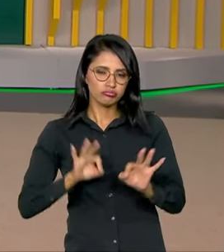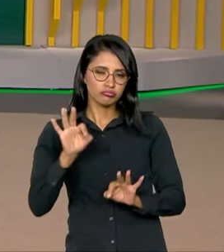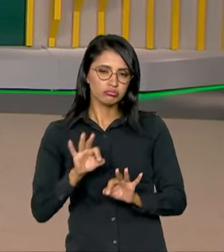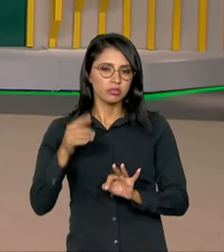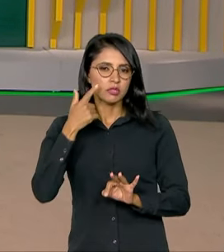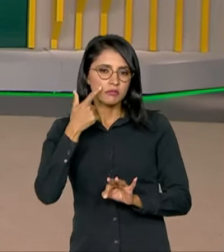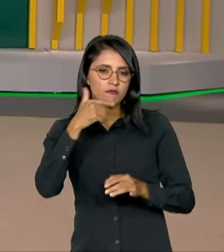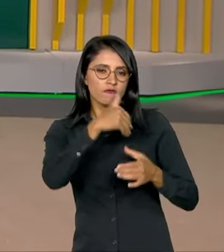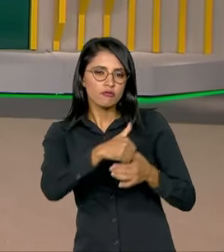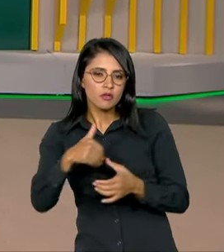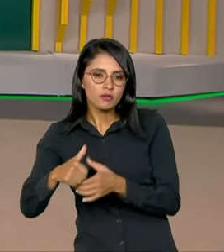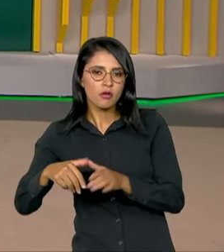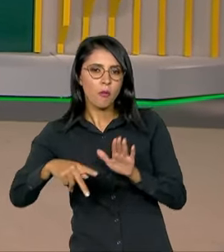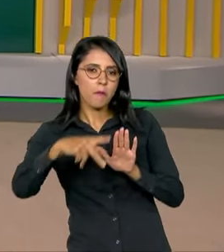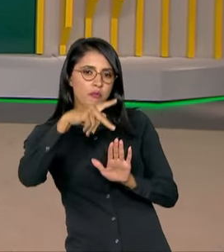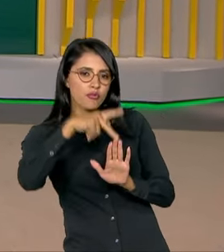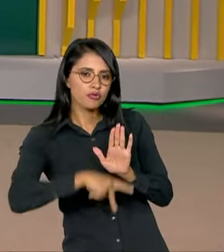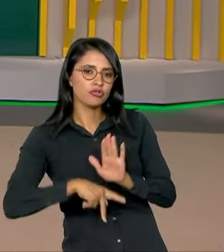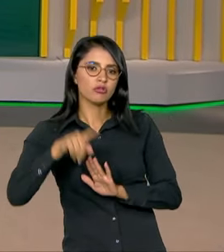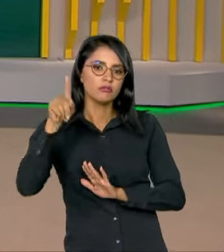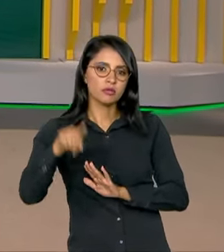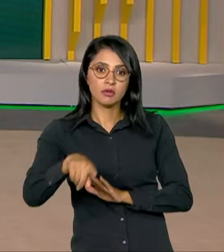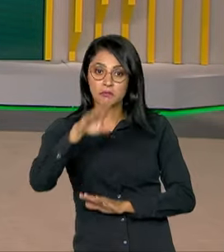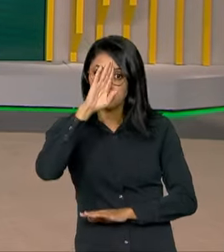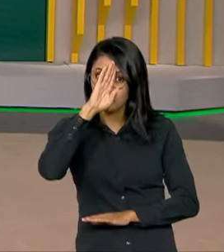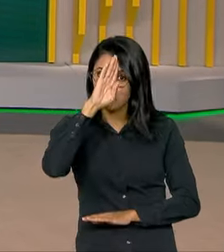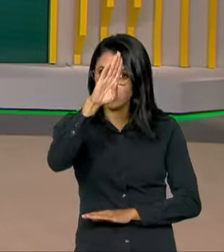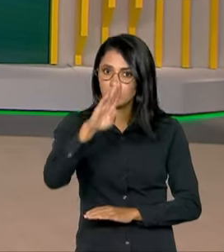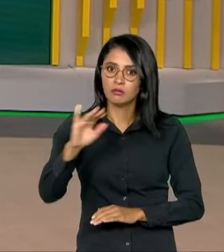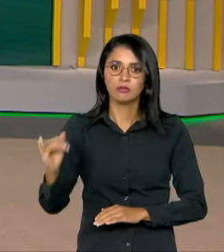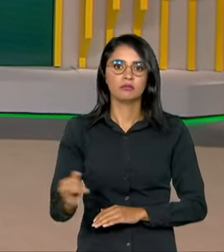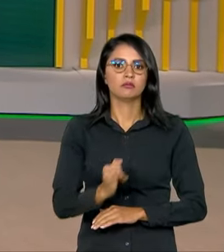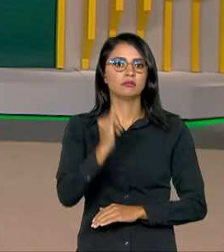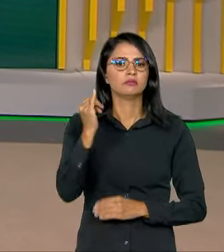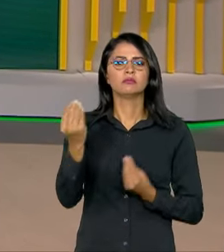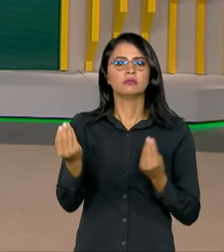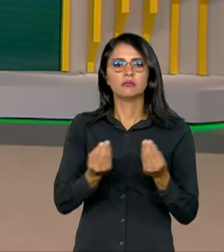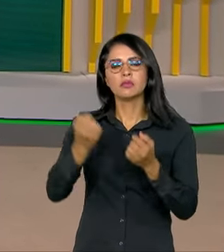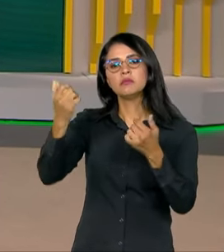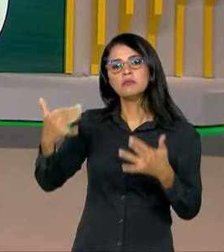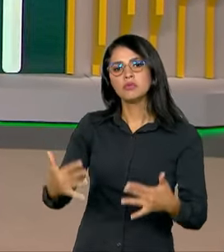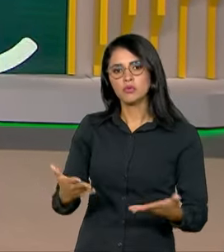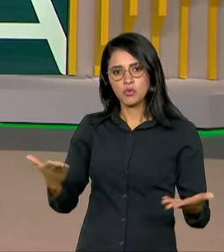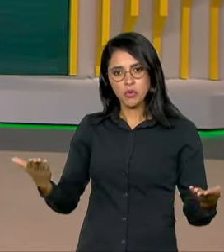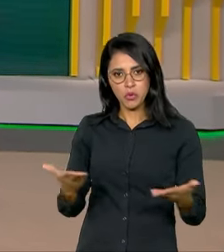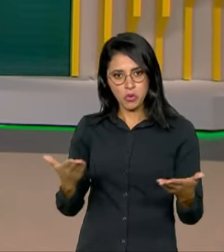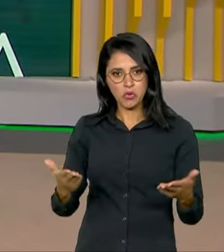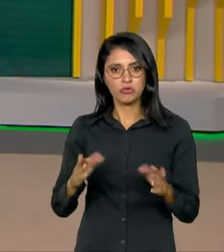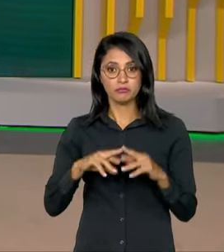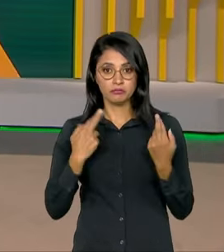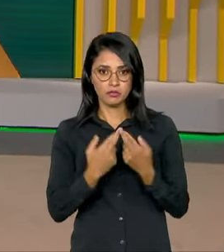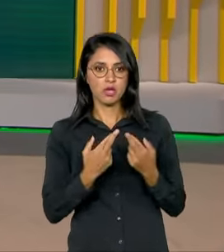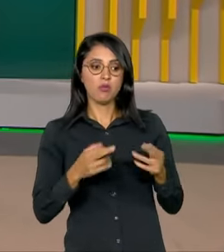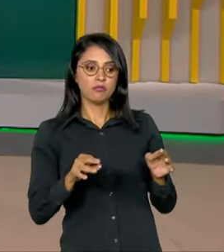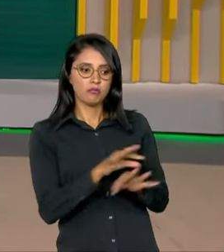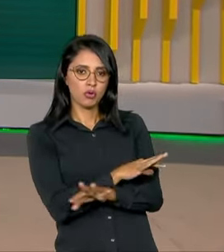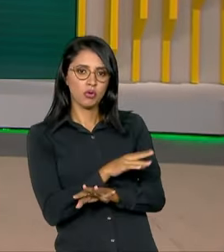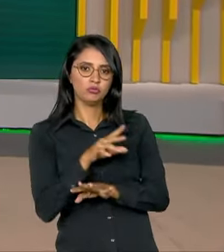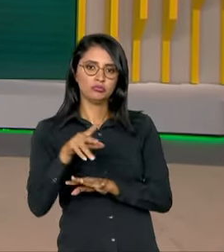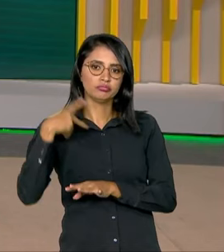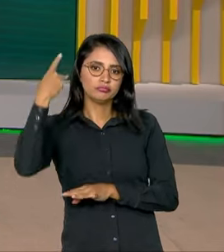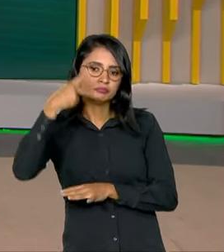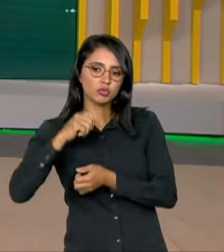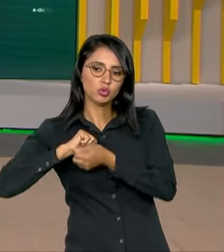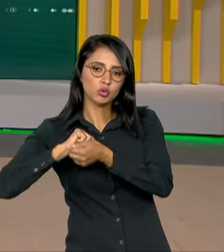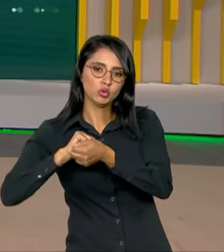cenários para a votação de projetos considerados prioritários. Quem falou sobre isso hoje, depois de reunião com parlamentares